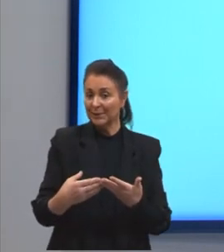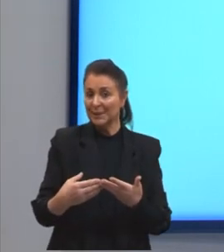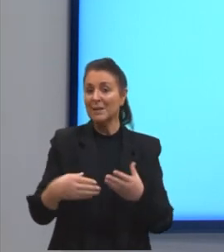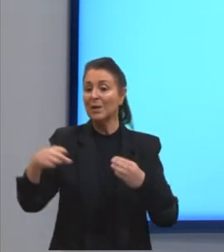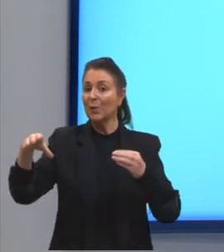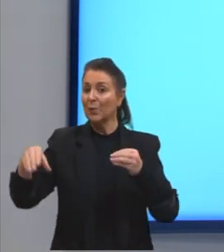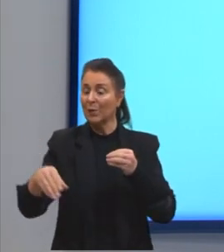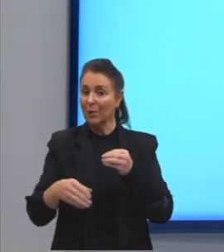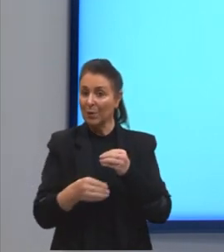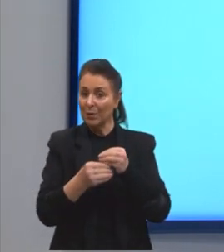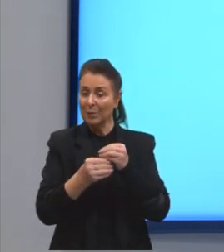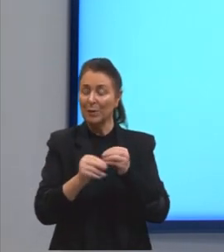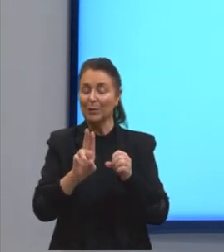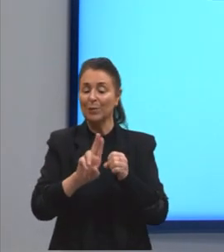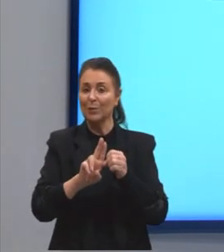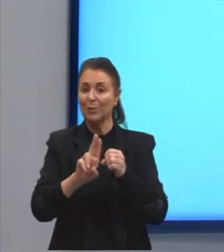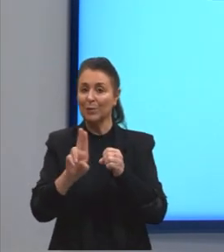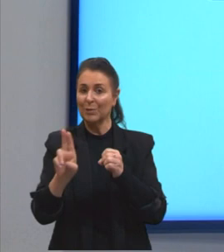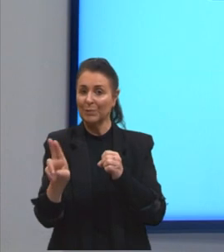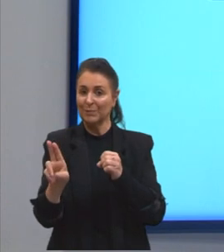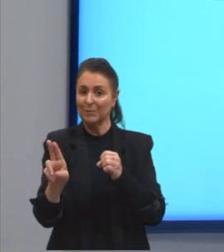complemento nominal.